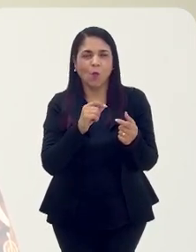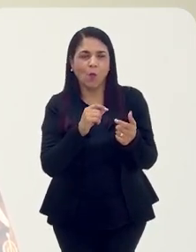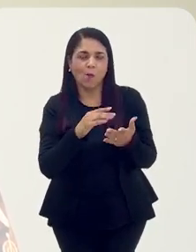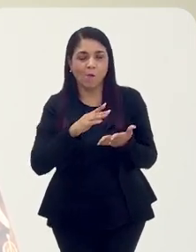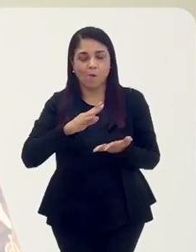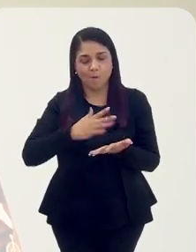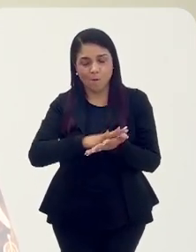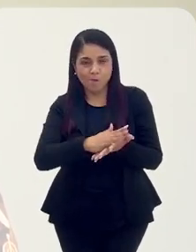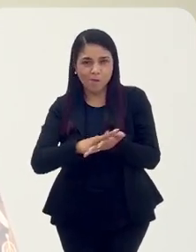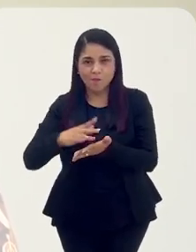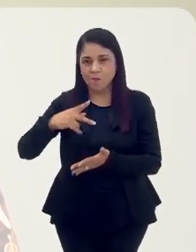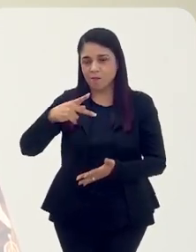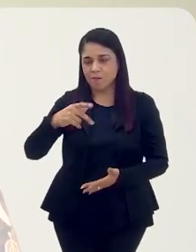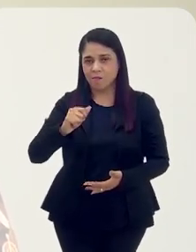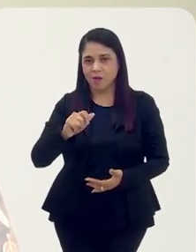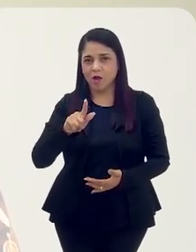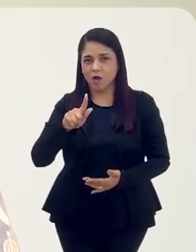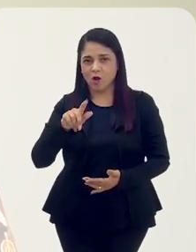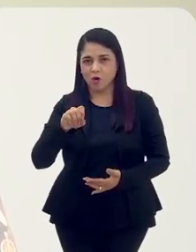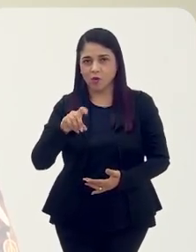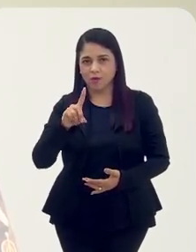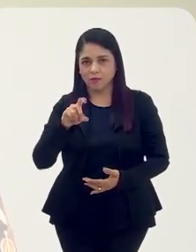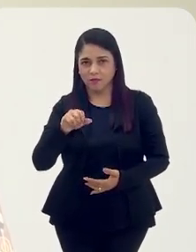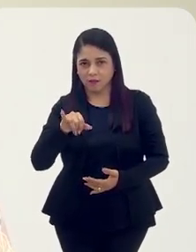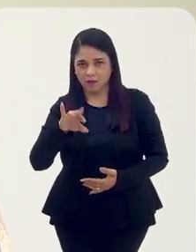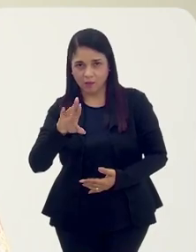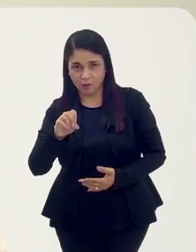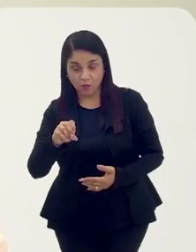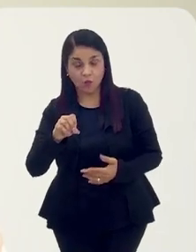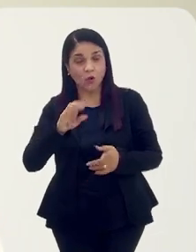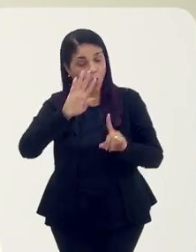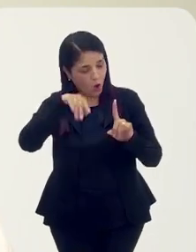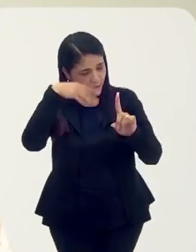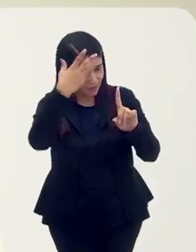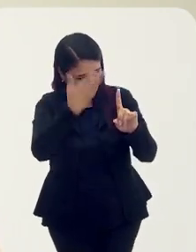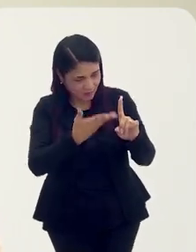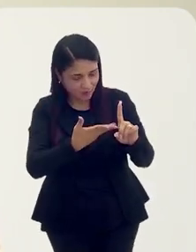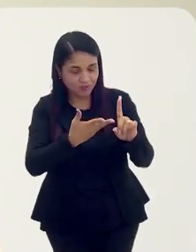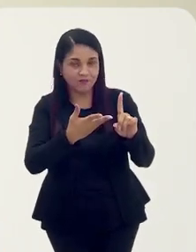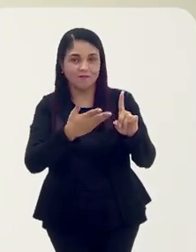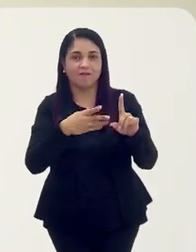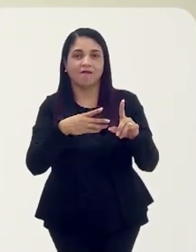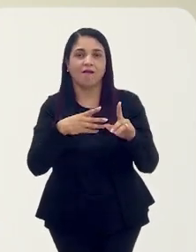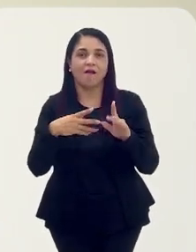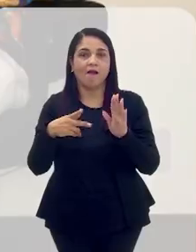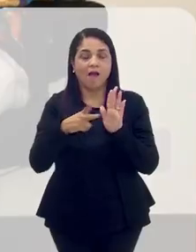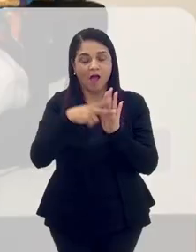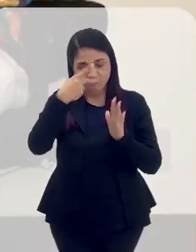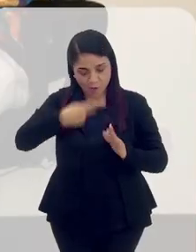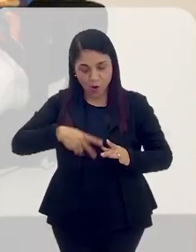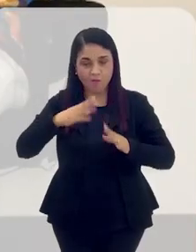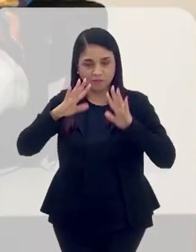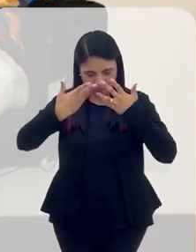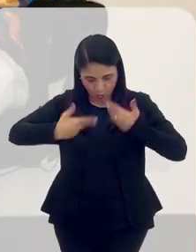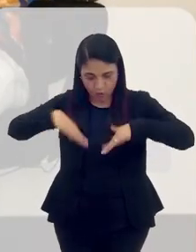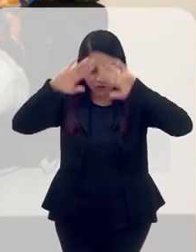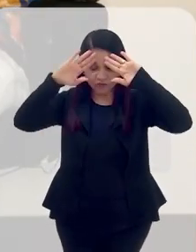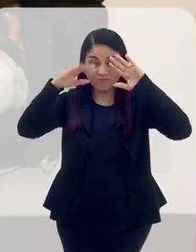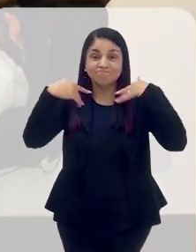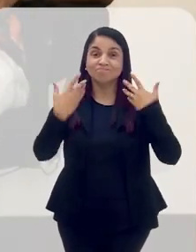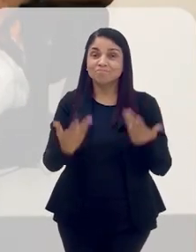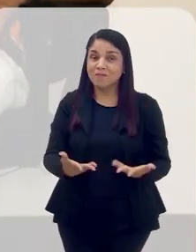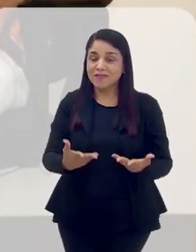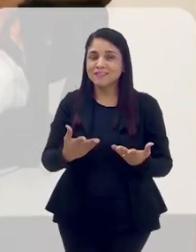que o pagodeiro, cantor esteja ali, até querendo às vezes homenagear só para a própria entidade regente,